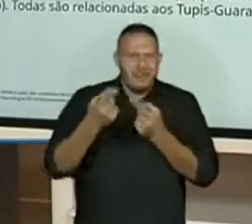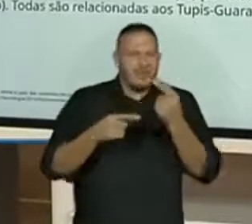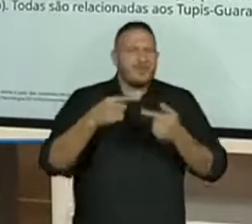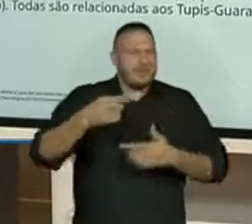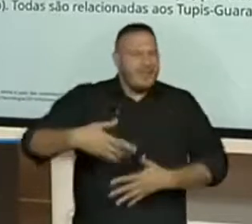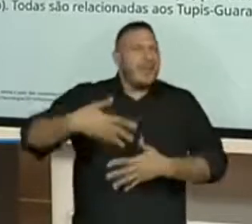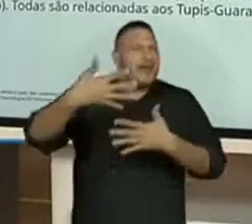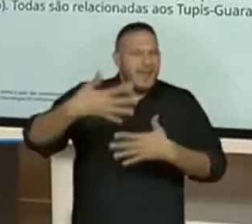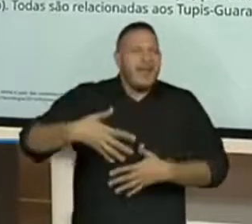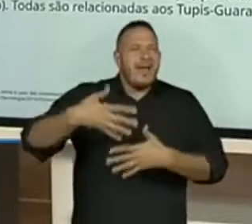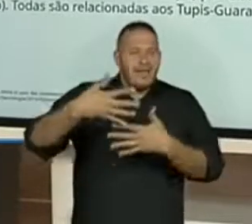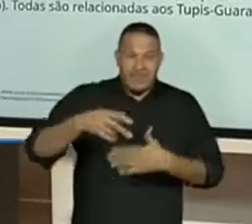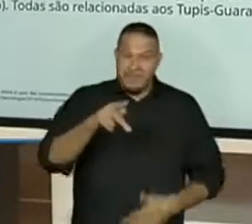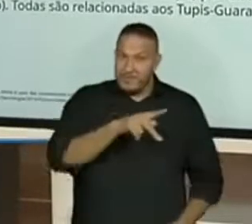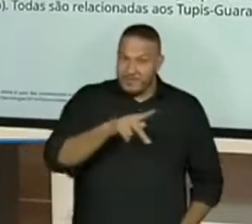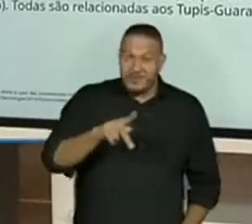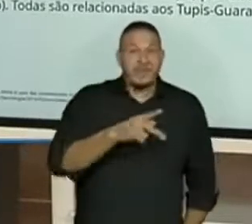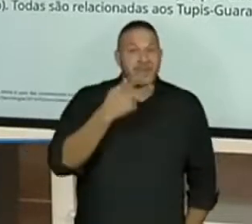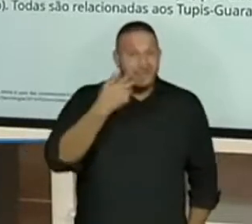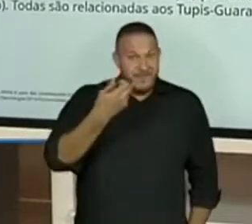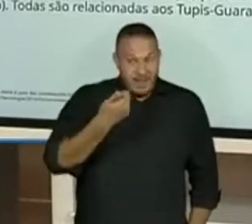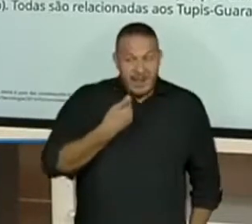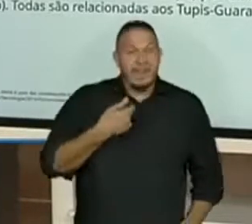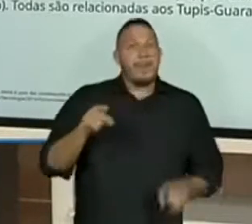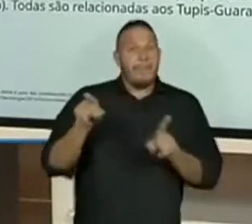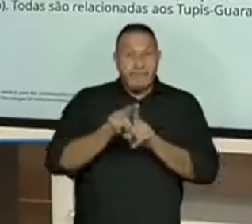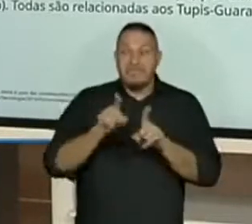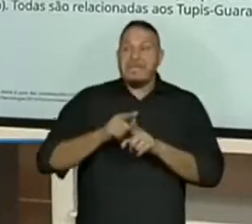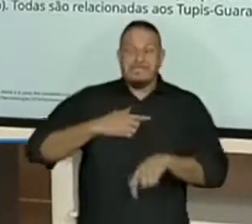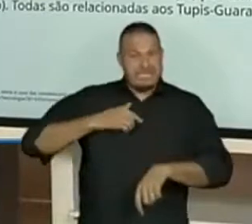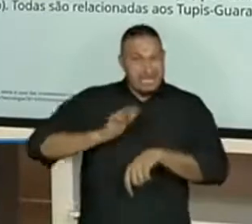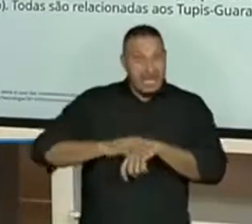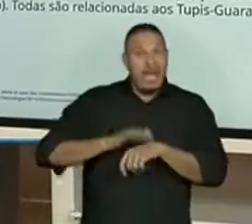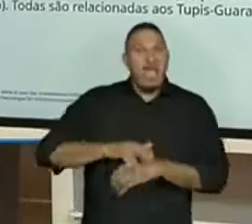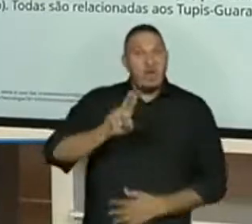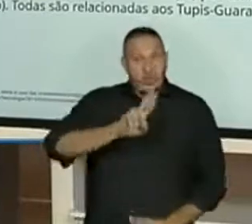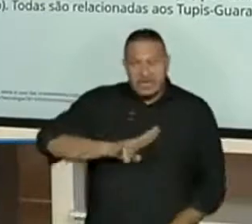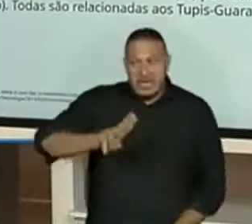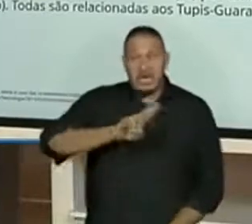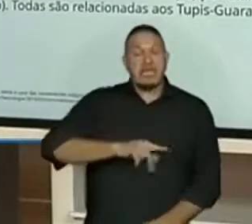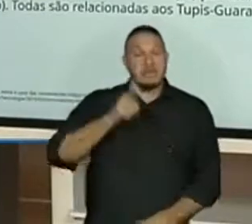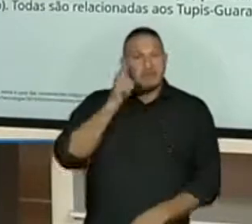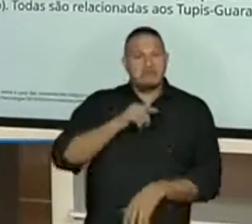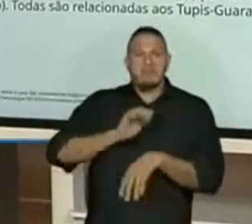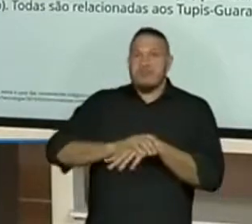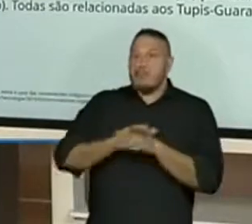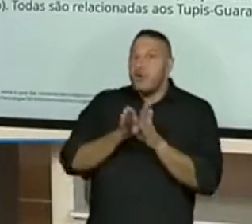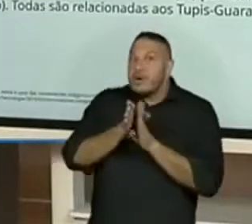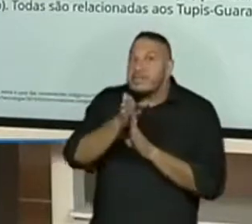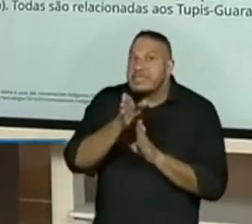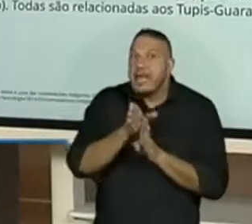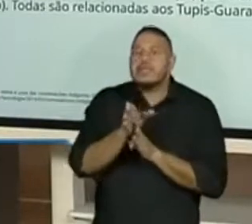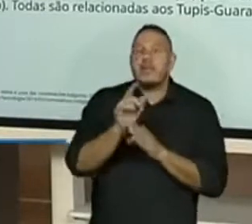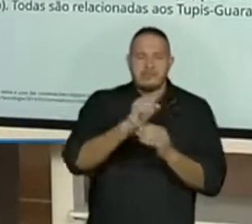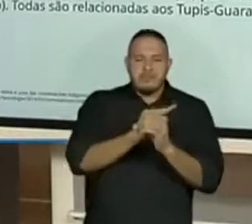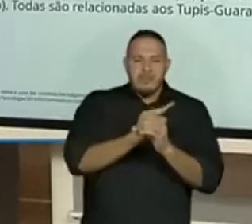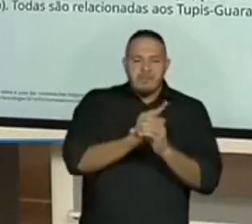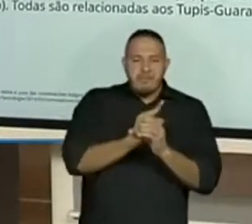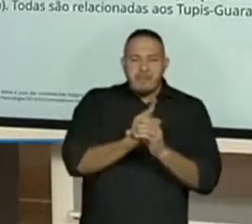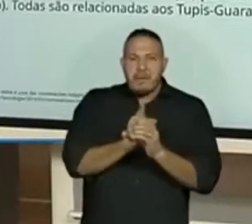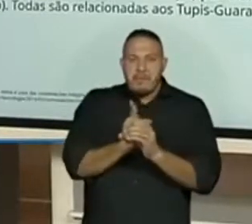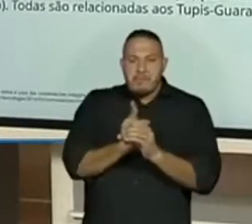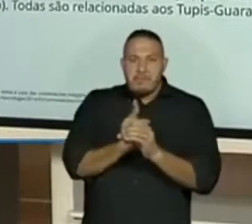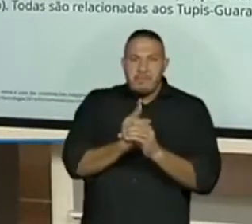recordam que também são utilizadas para orientação e que são utilizadas como bússolas pelos